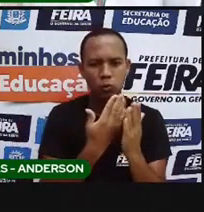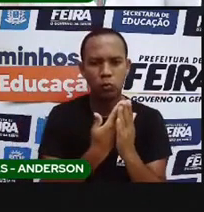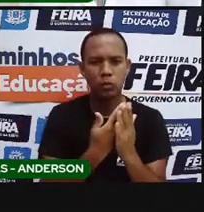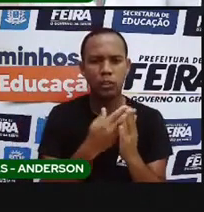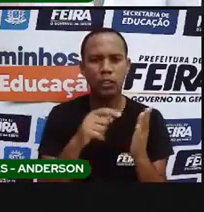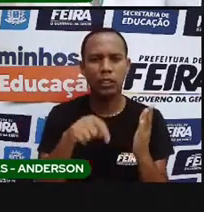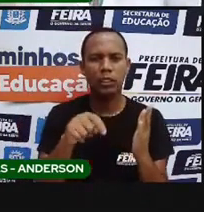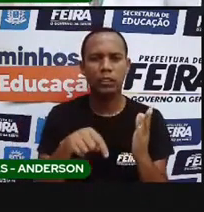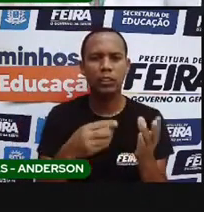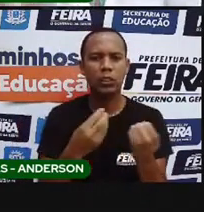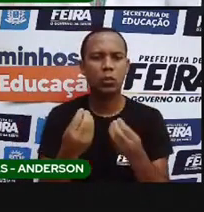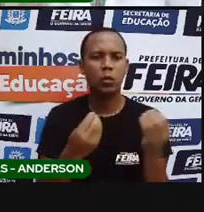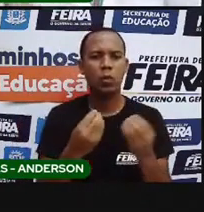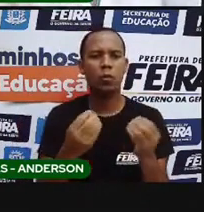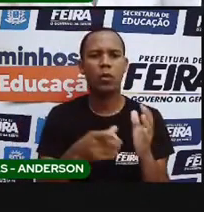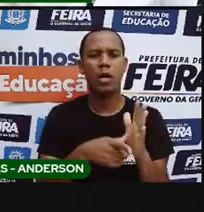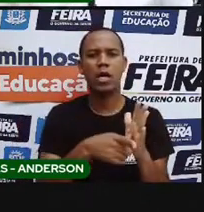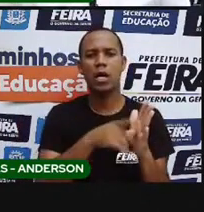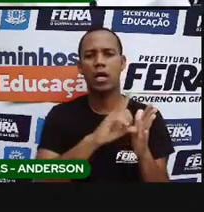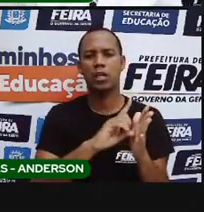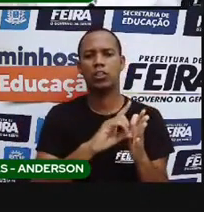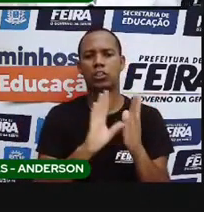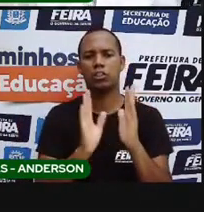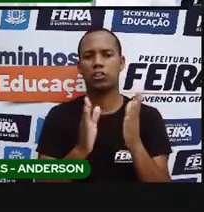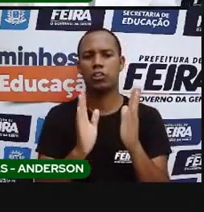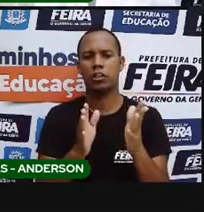chegada tenha sido, antes, não teriam,